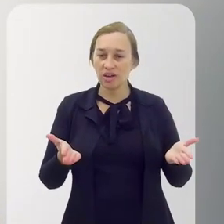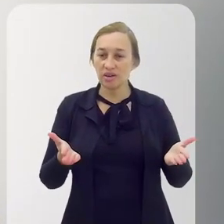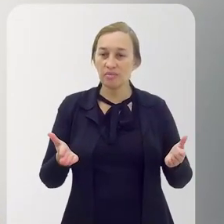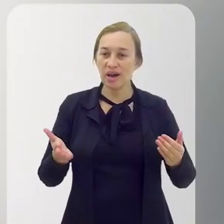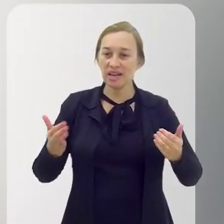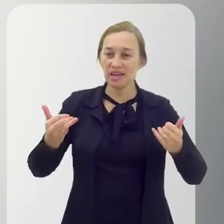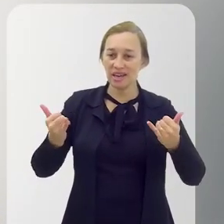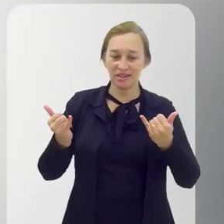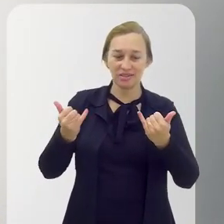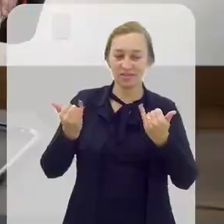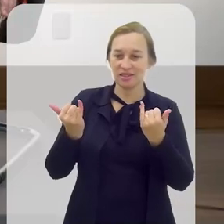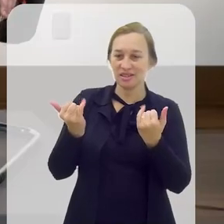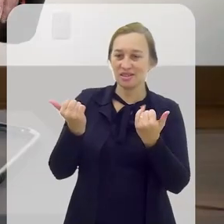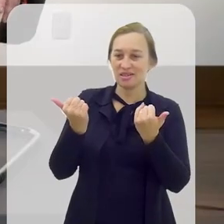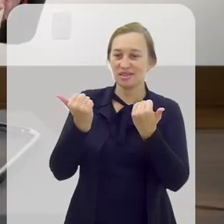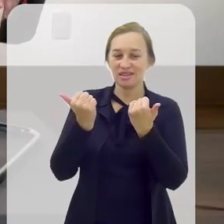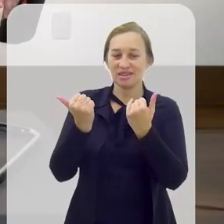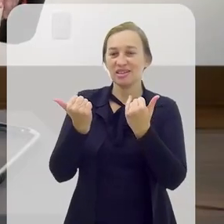só está faltando agora em Barriê.